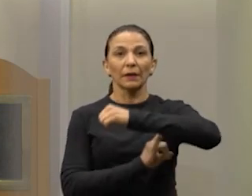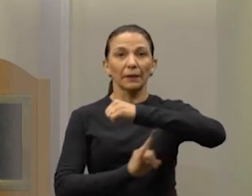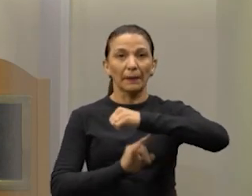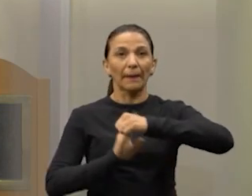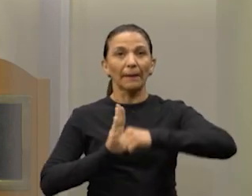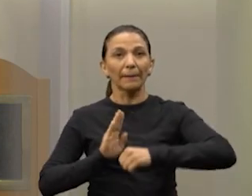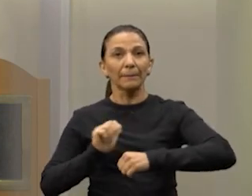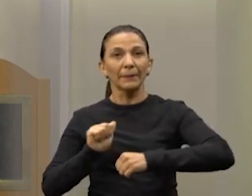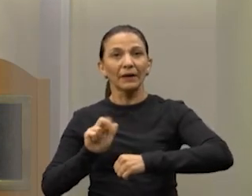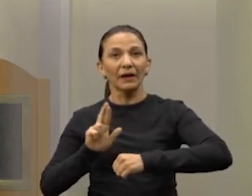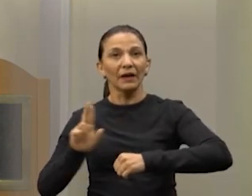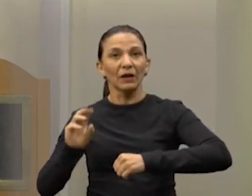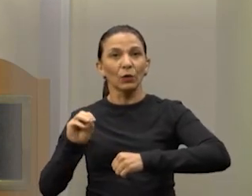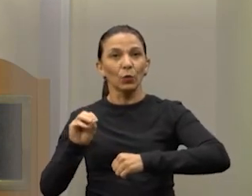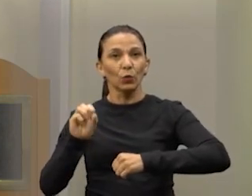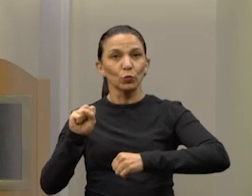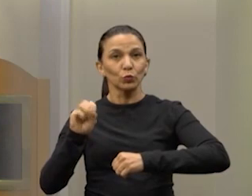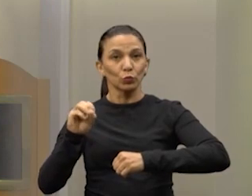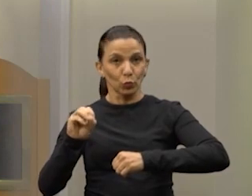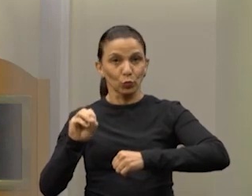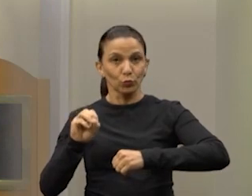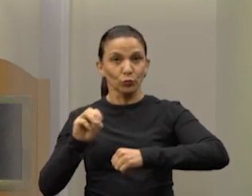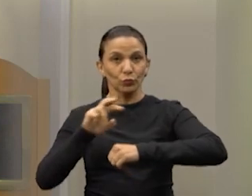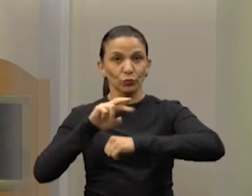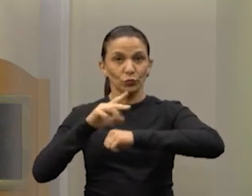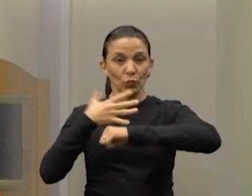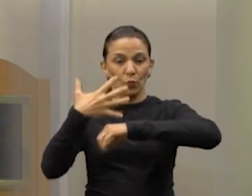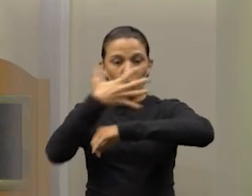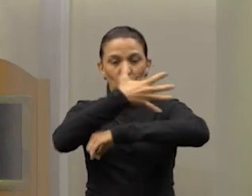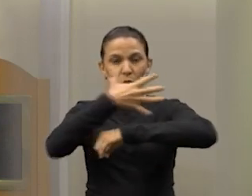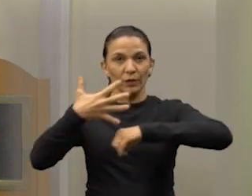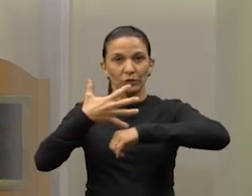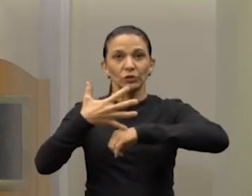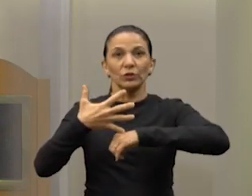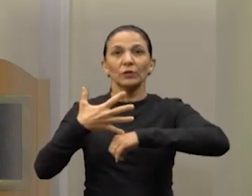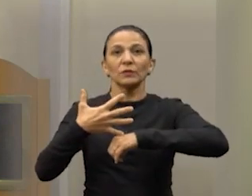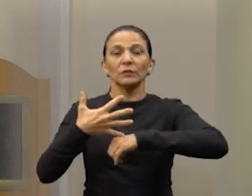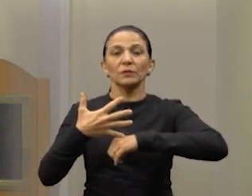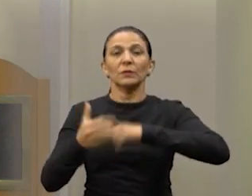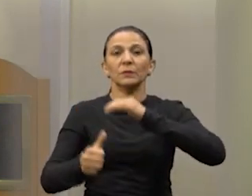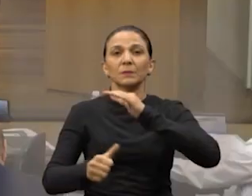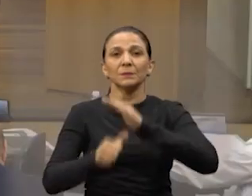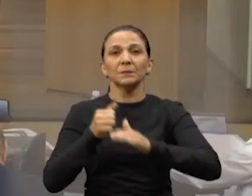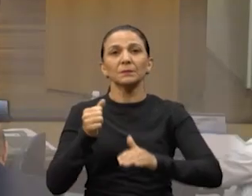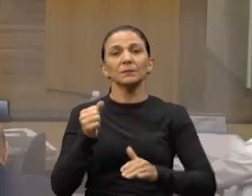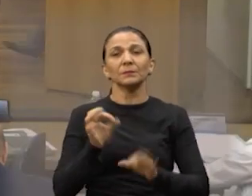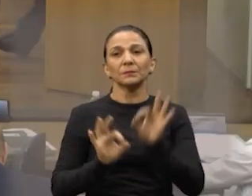já está sendo feito. O primeiro pontilhão será o da 22 de agosto. Fique com Deus, moçada.